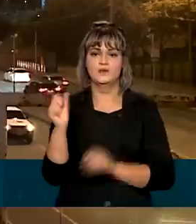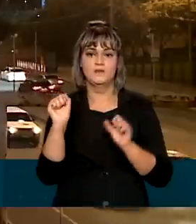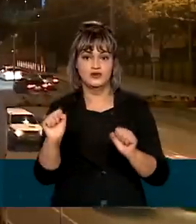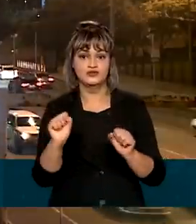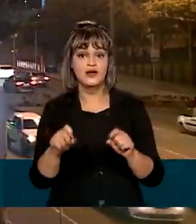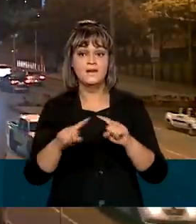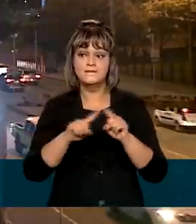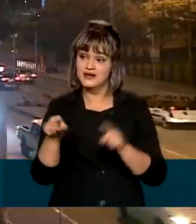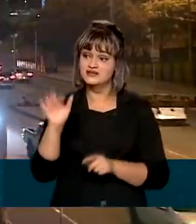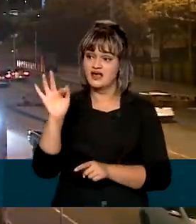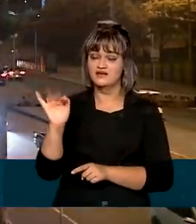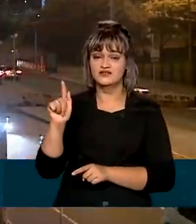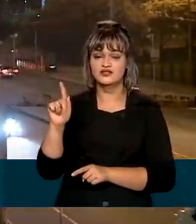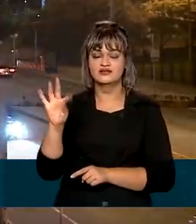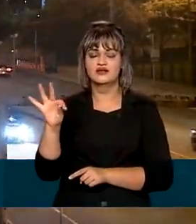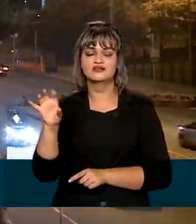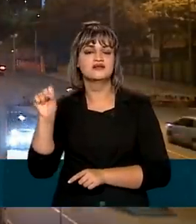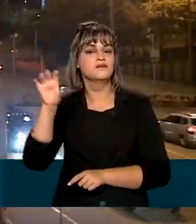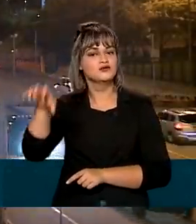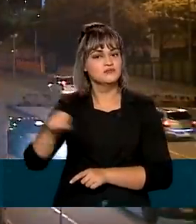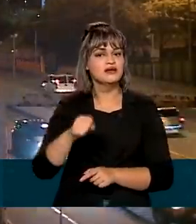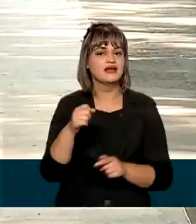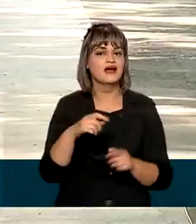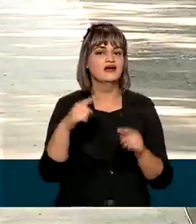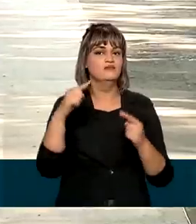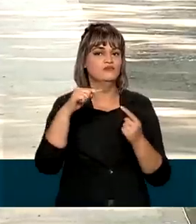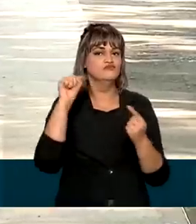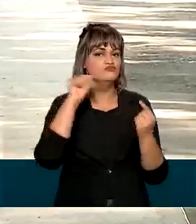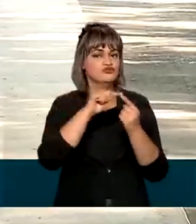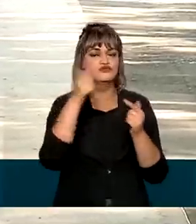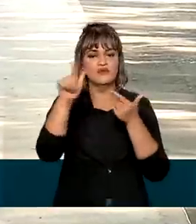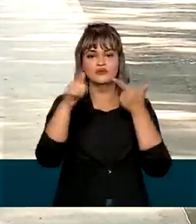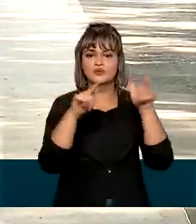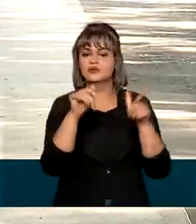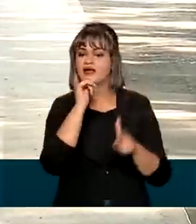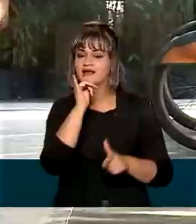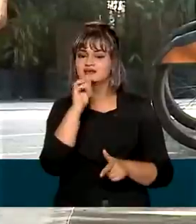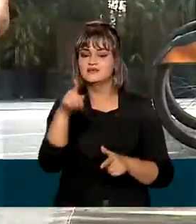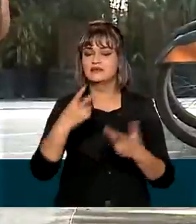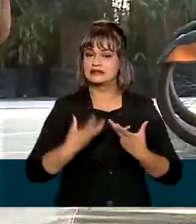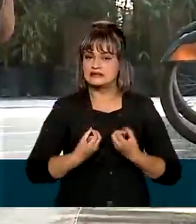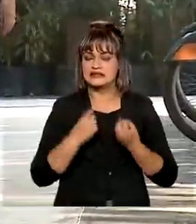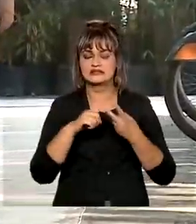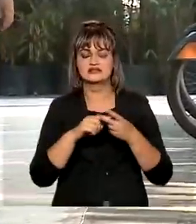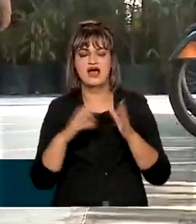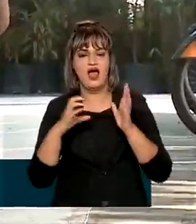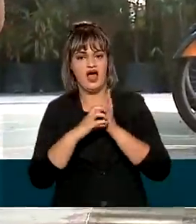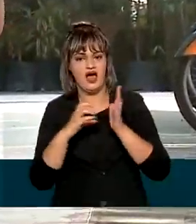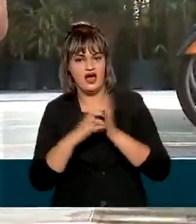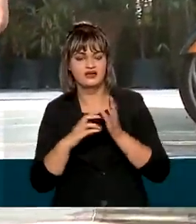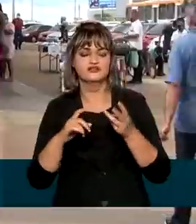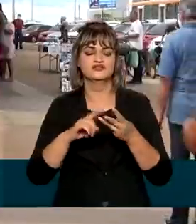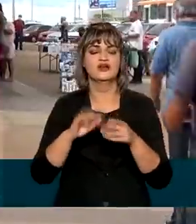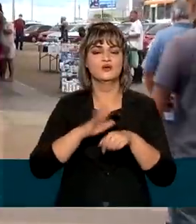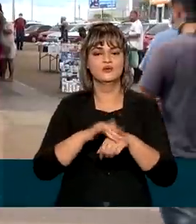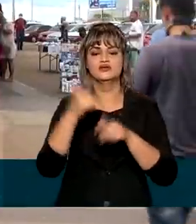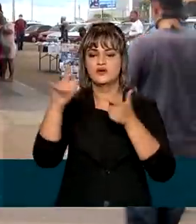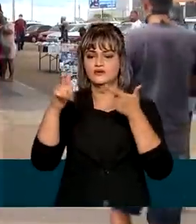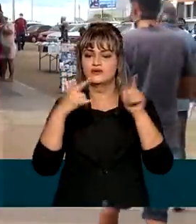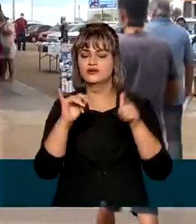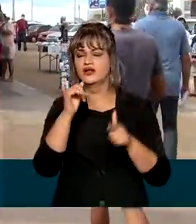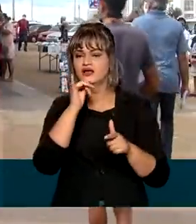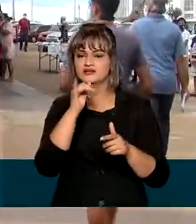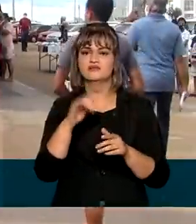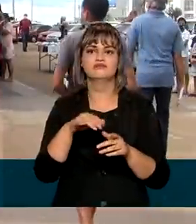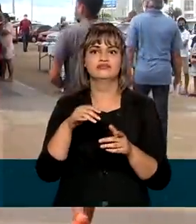fundo também pode ser retirado em outros casos. Entre eles estão câncer, AIDS ou doenças graves, como a